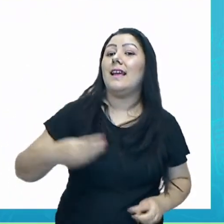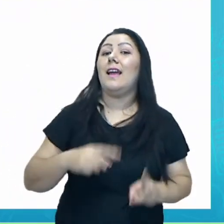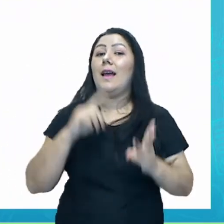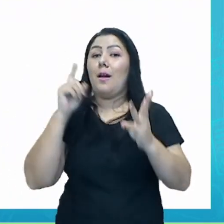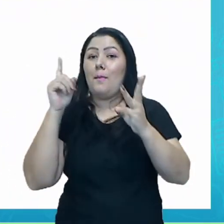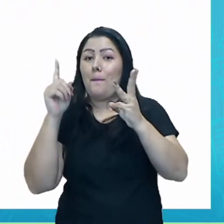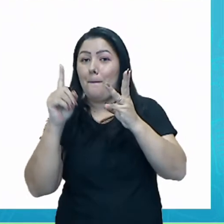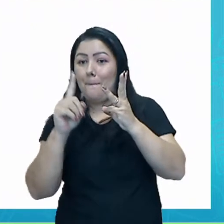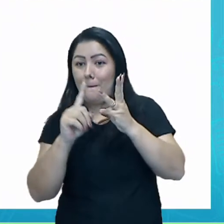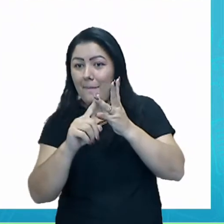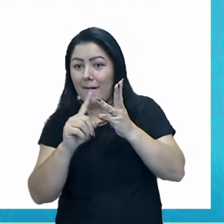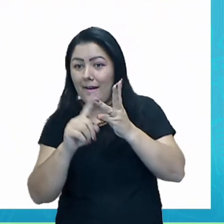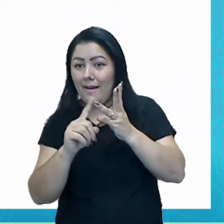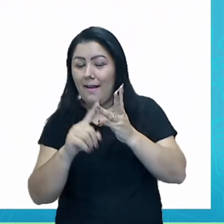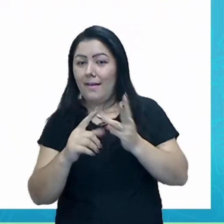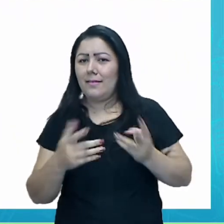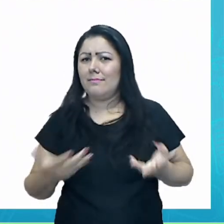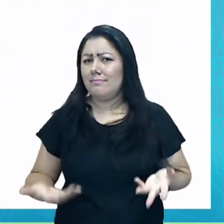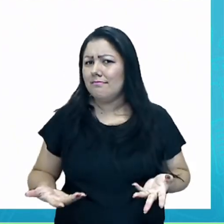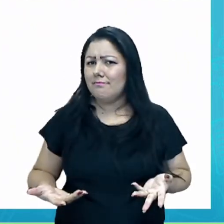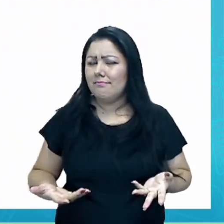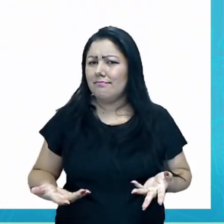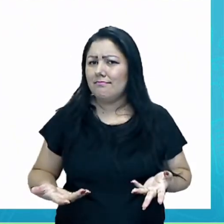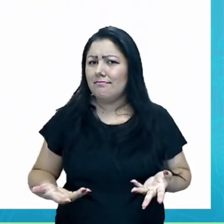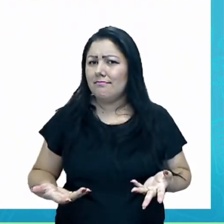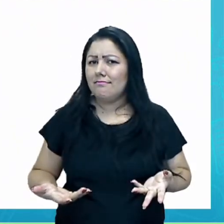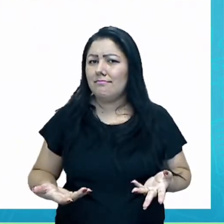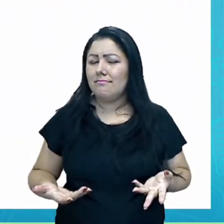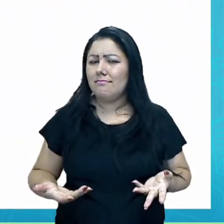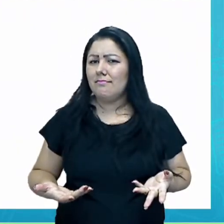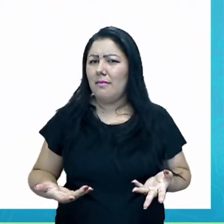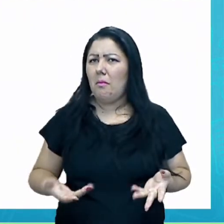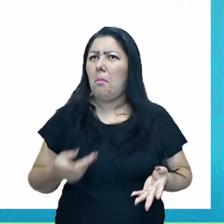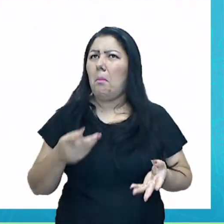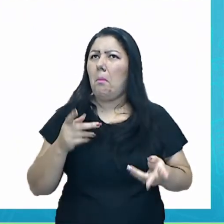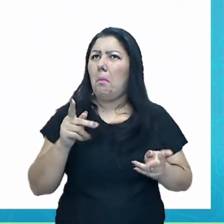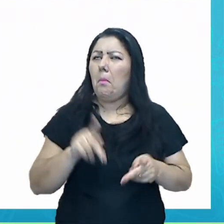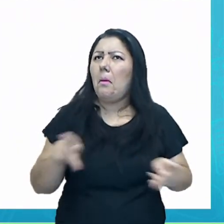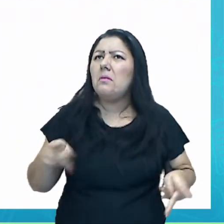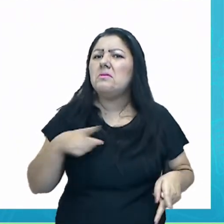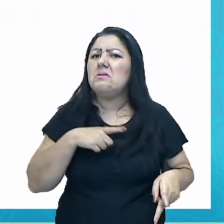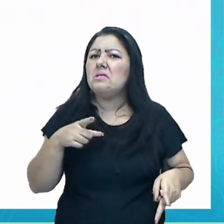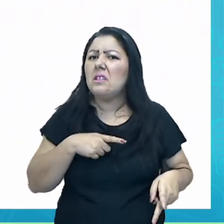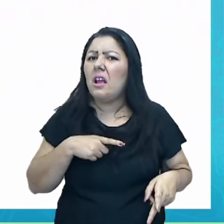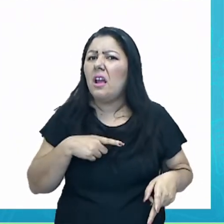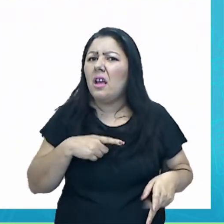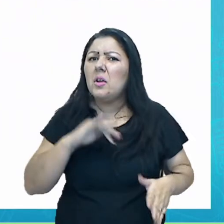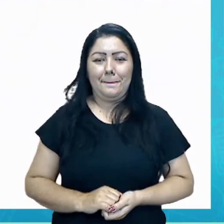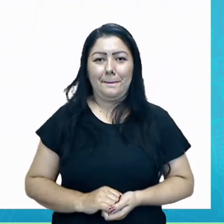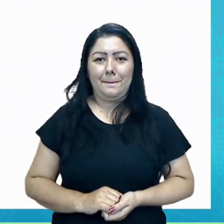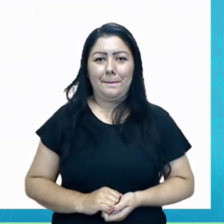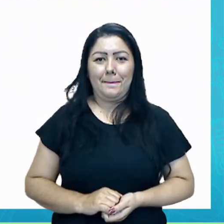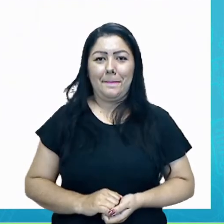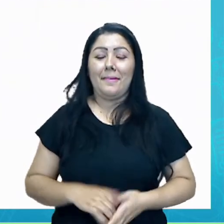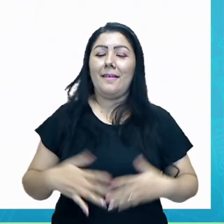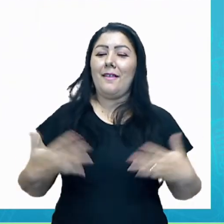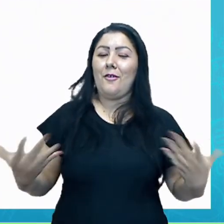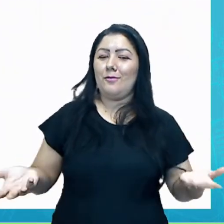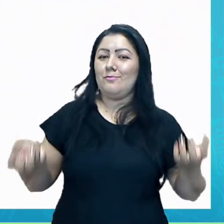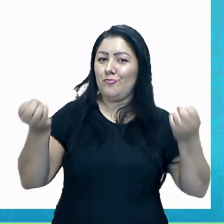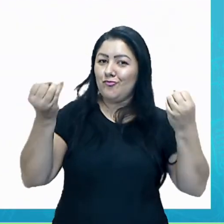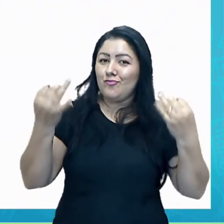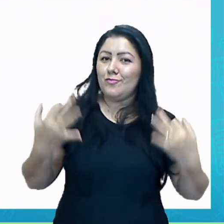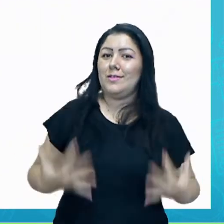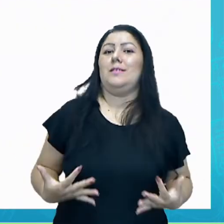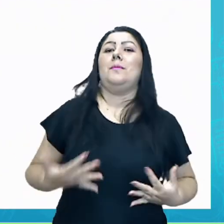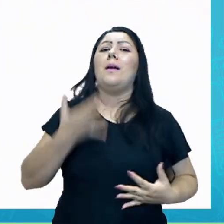terciárias. Nossa, professor, tem tudo isso? Tem. E tem muito mais. Então, quando a gente fala em cores